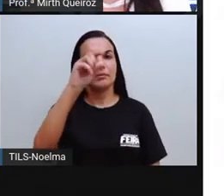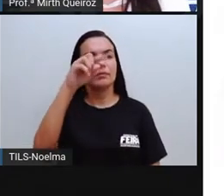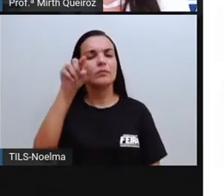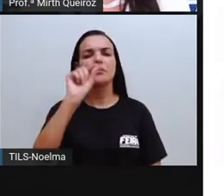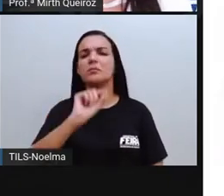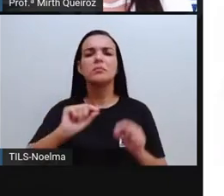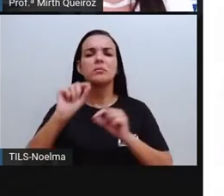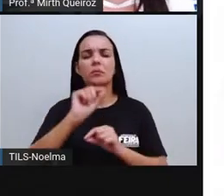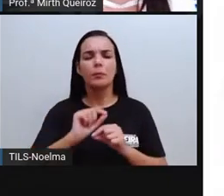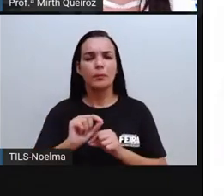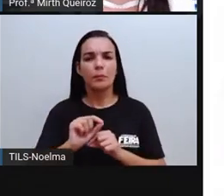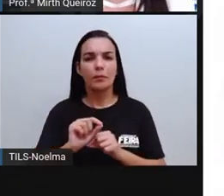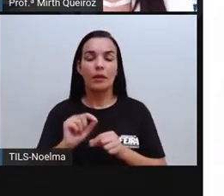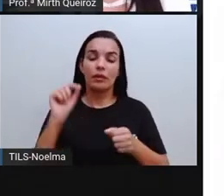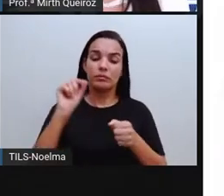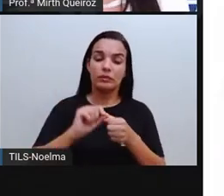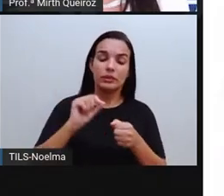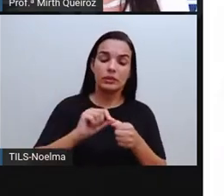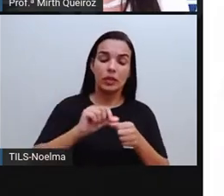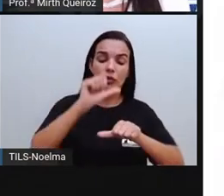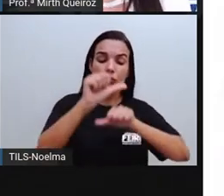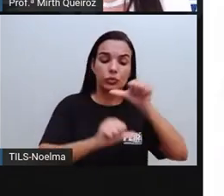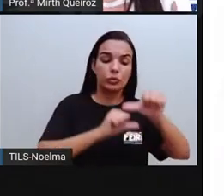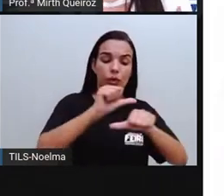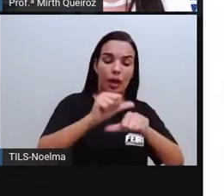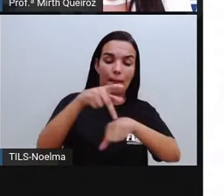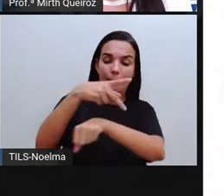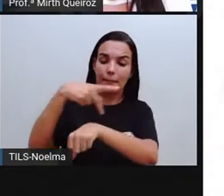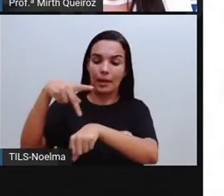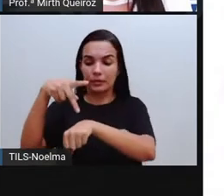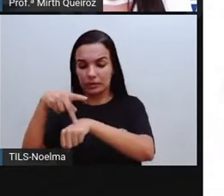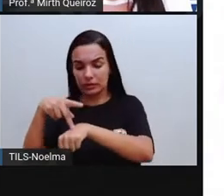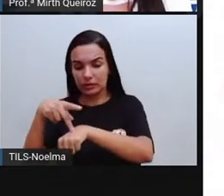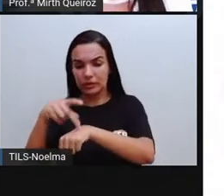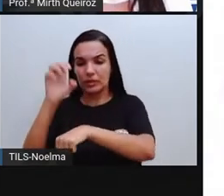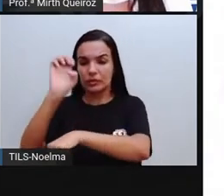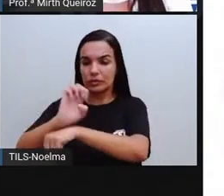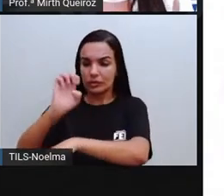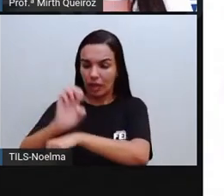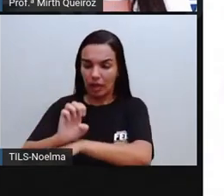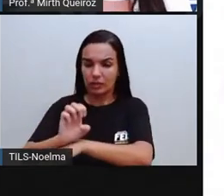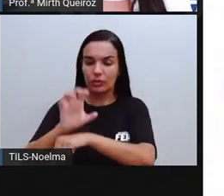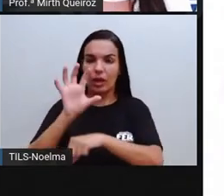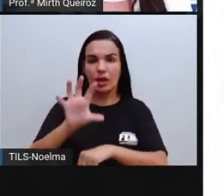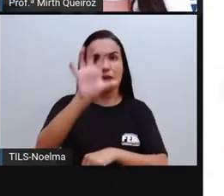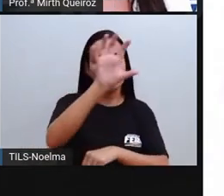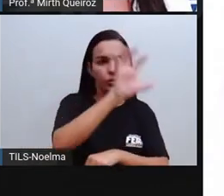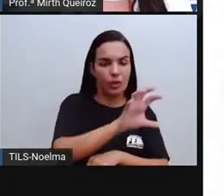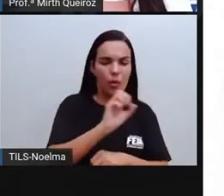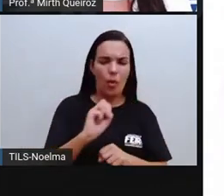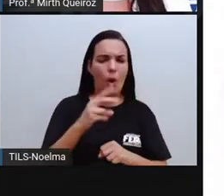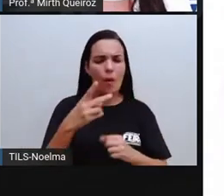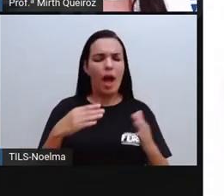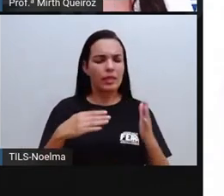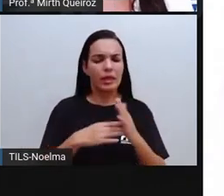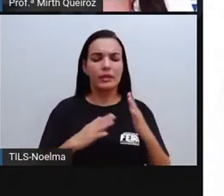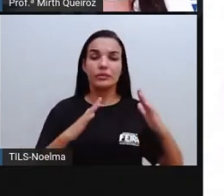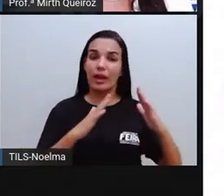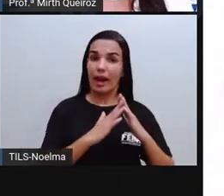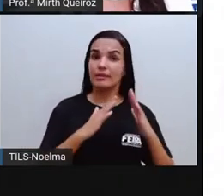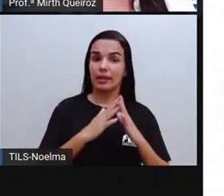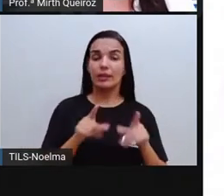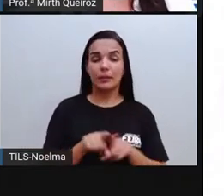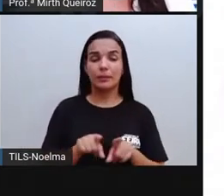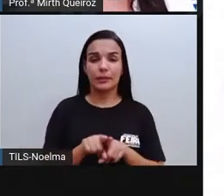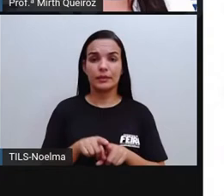de país, de região, de estado ou até de domicílio. Nós já estudamos três termos, né? O